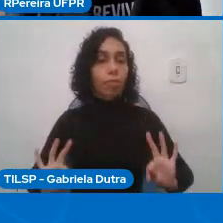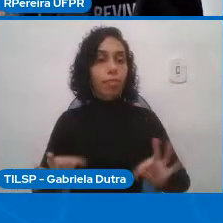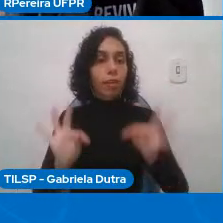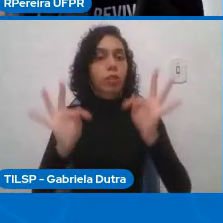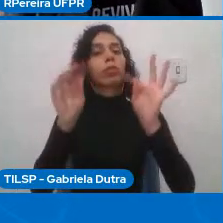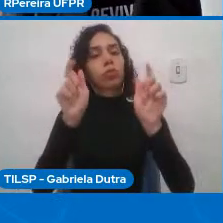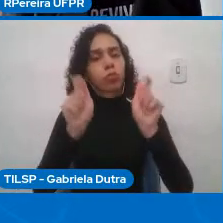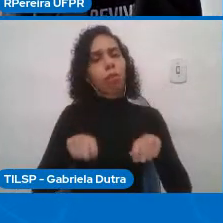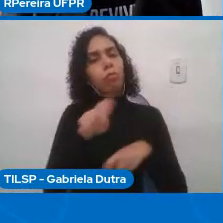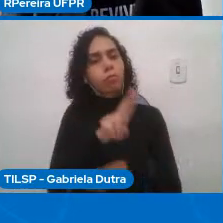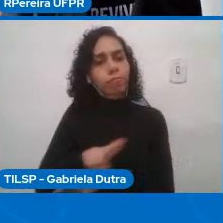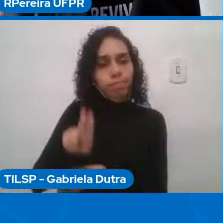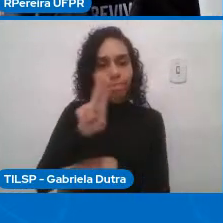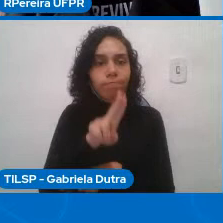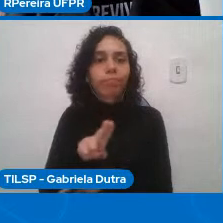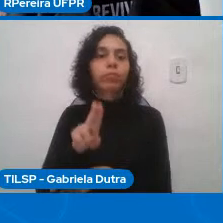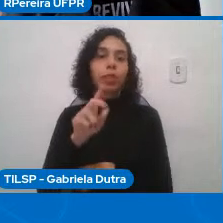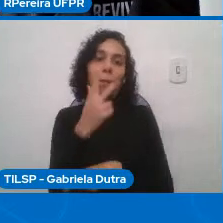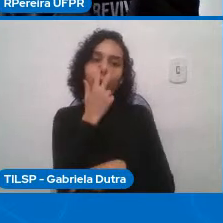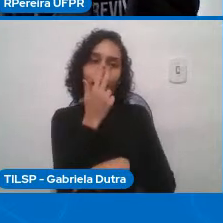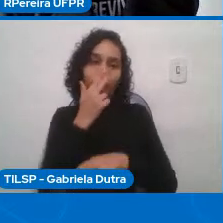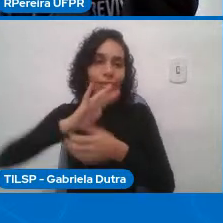como instrumento de opressão.